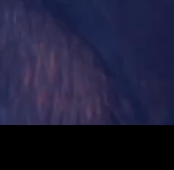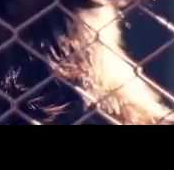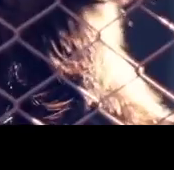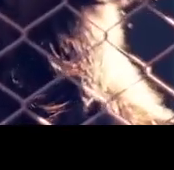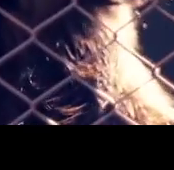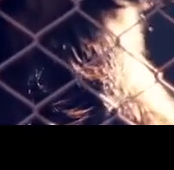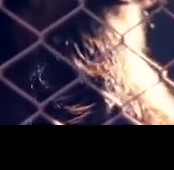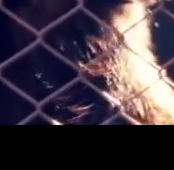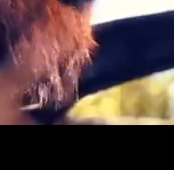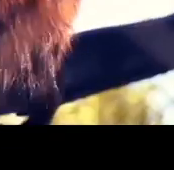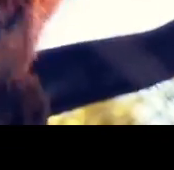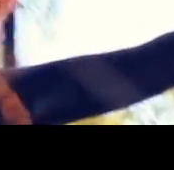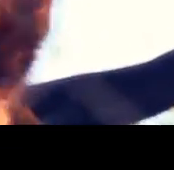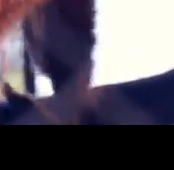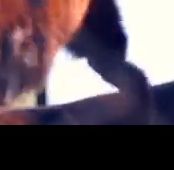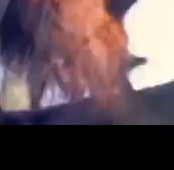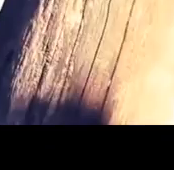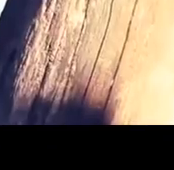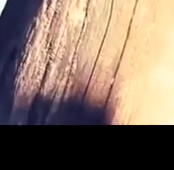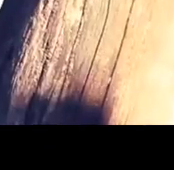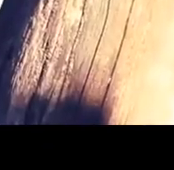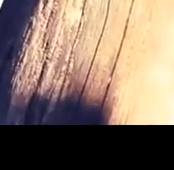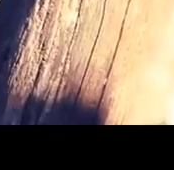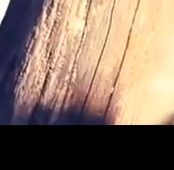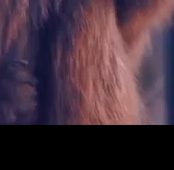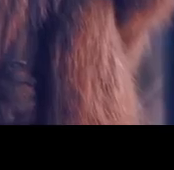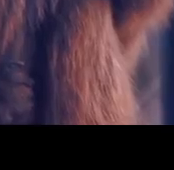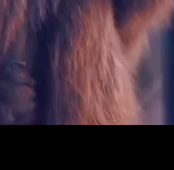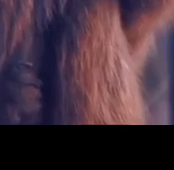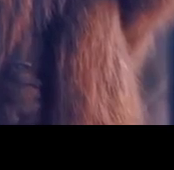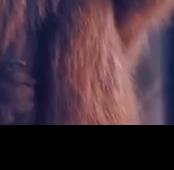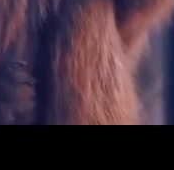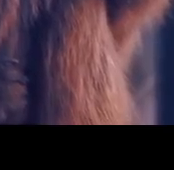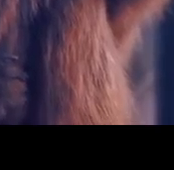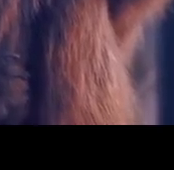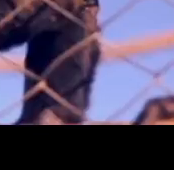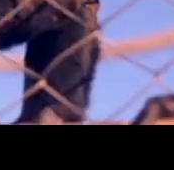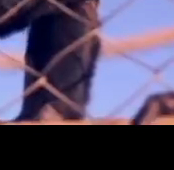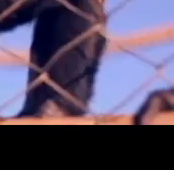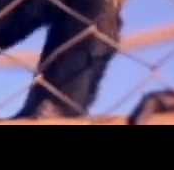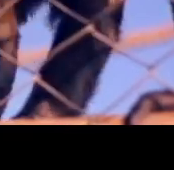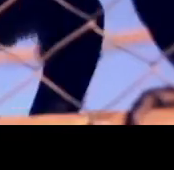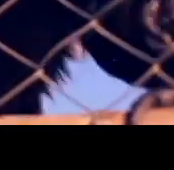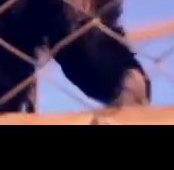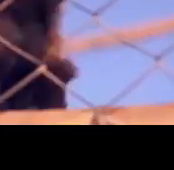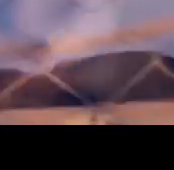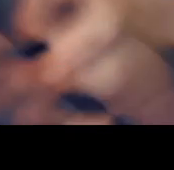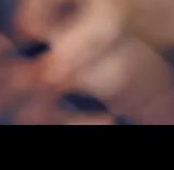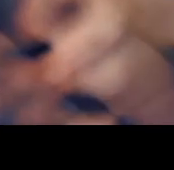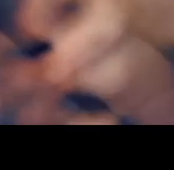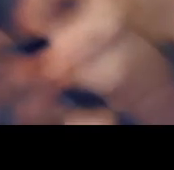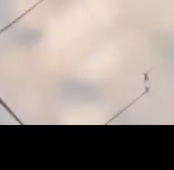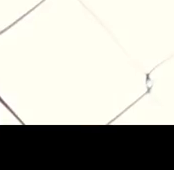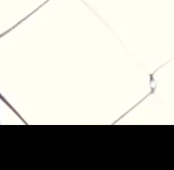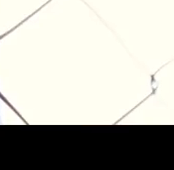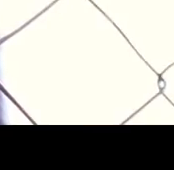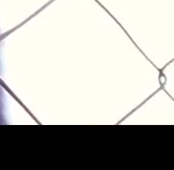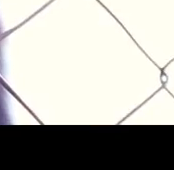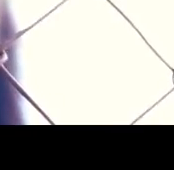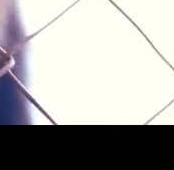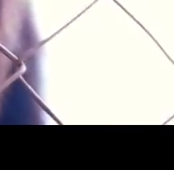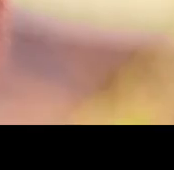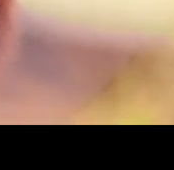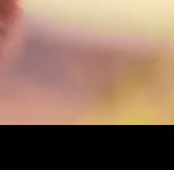Vicky, Thor e Nico vivem no Primaves há mais de cinco anos. Aqui, em meio a outros de sua espécie,